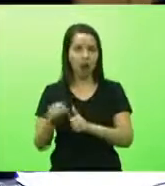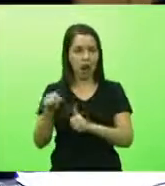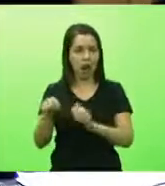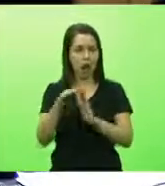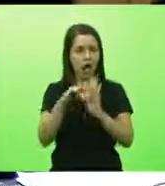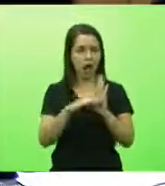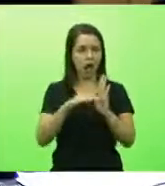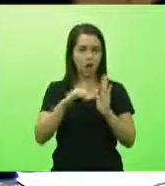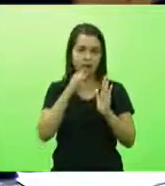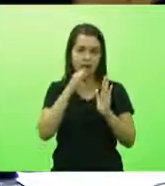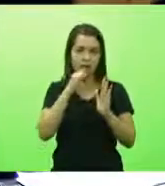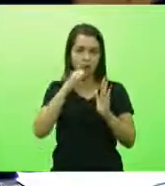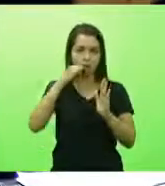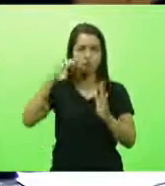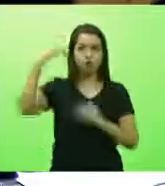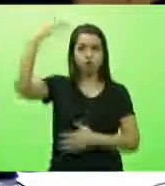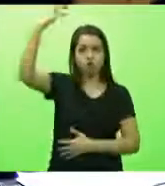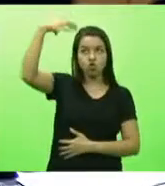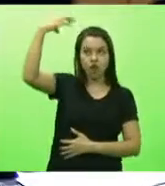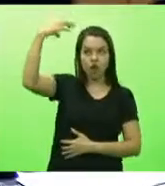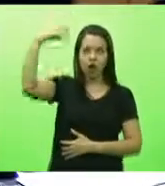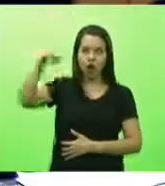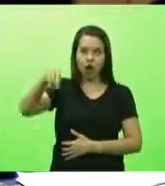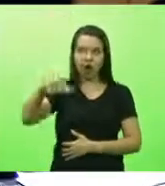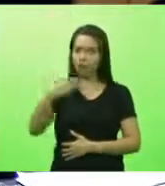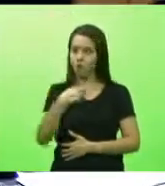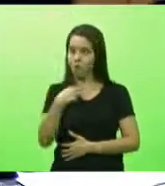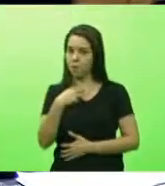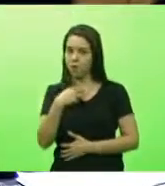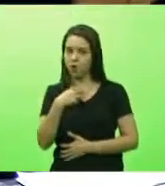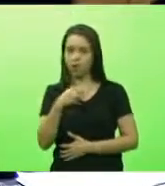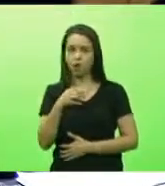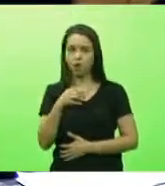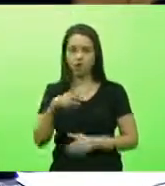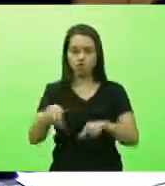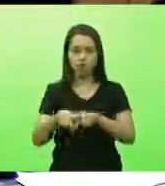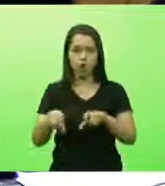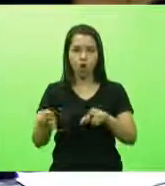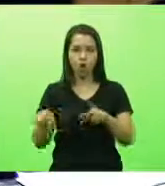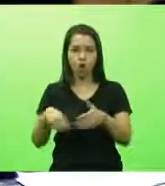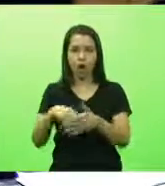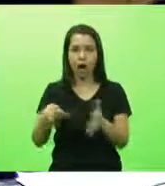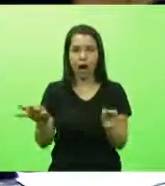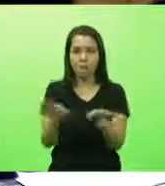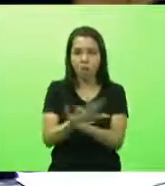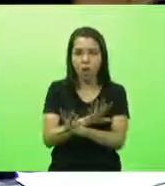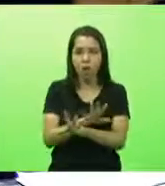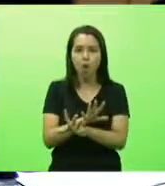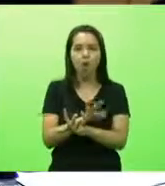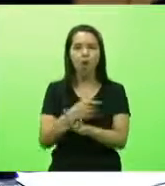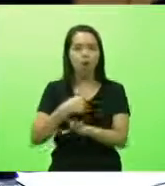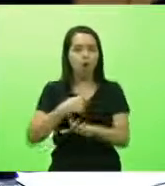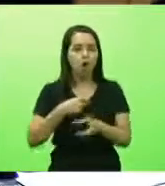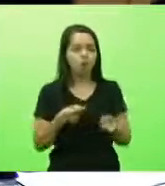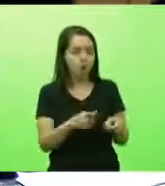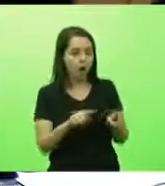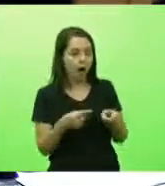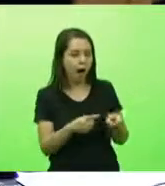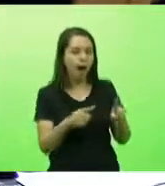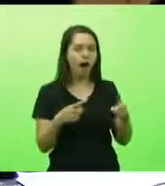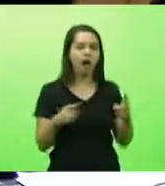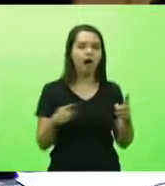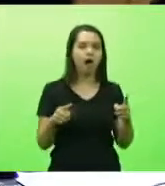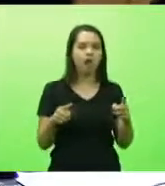aquela confraternização pós-jogo com um churrasquinho ou algum petisco,